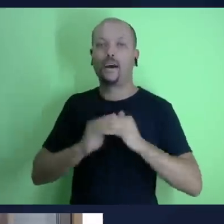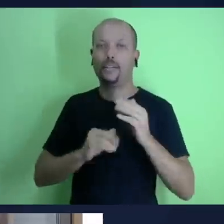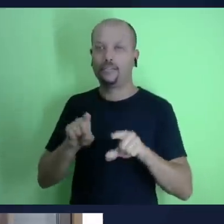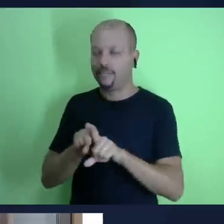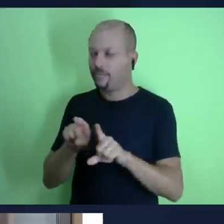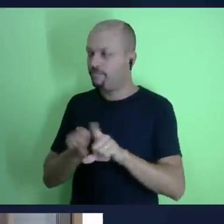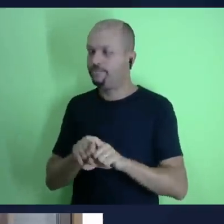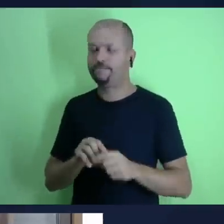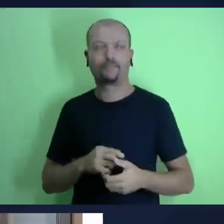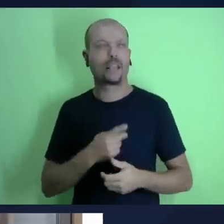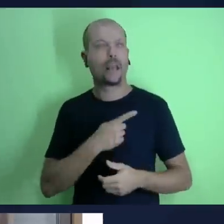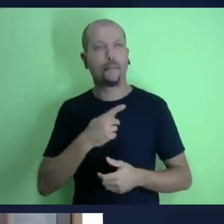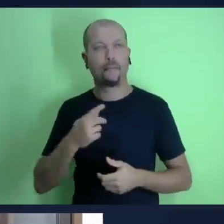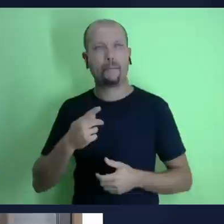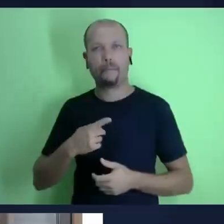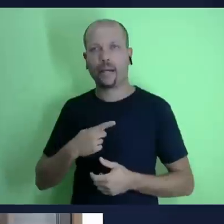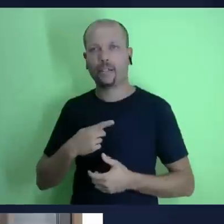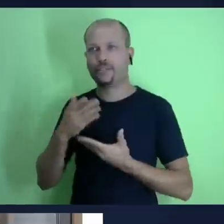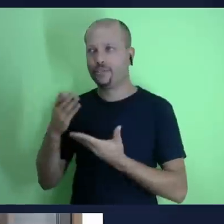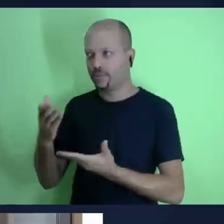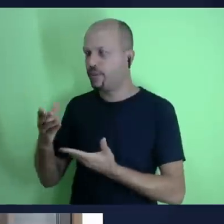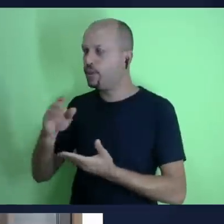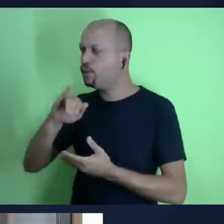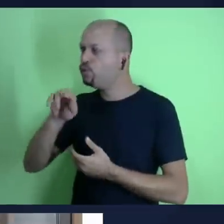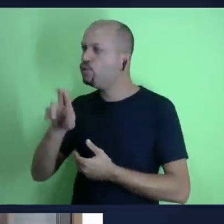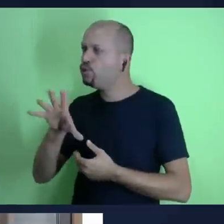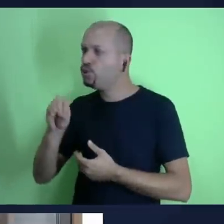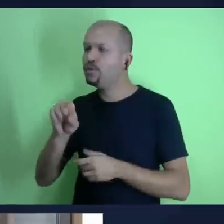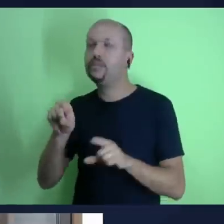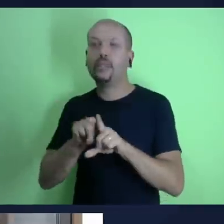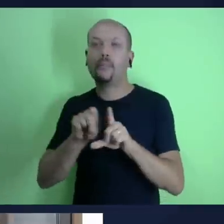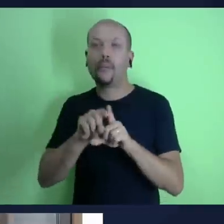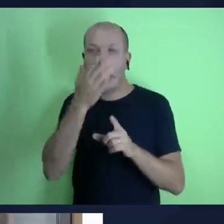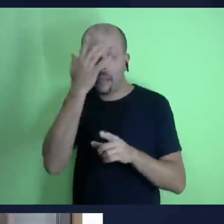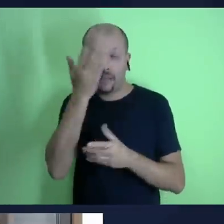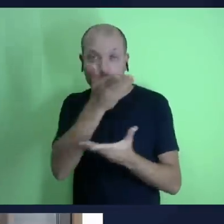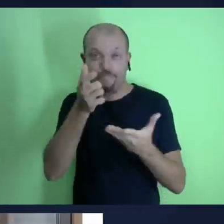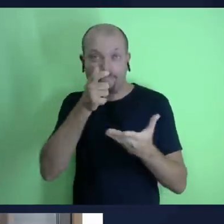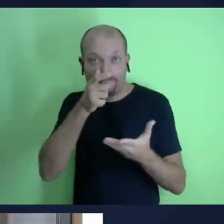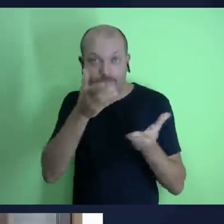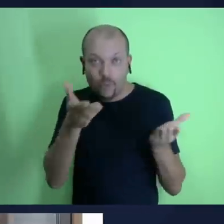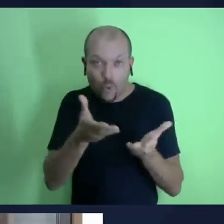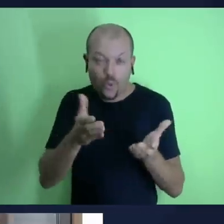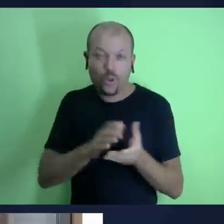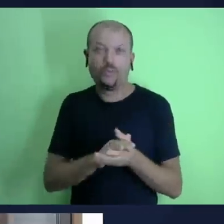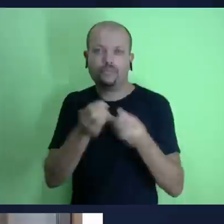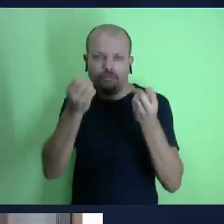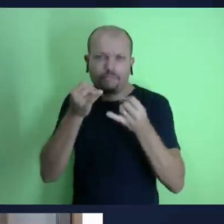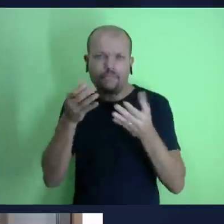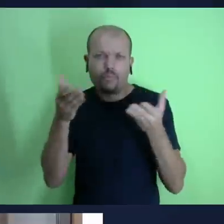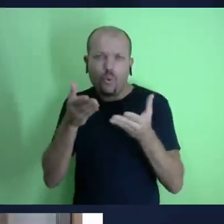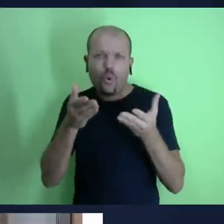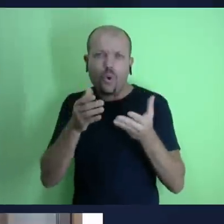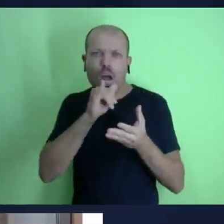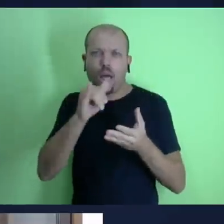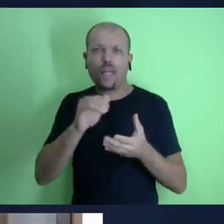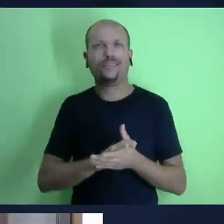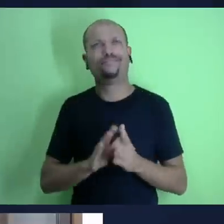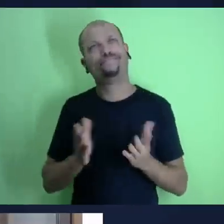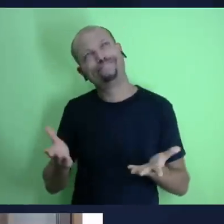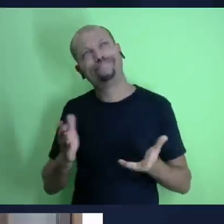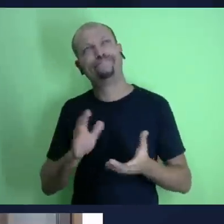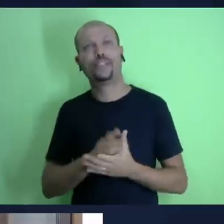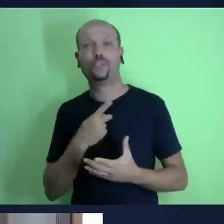humanos por causa da nossa natureza caída a gente tem a tendência de ficar longe de Deus a